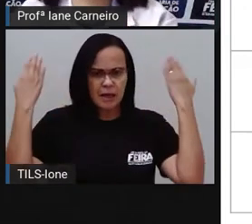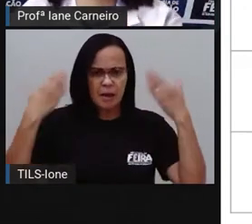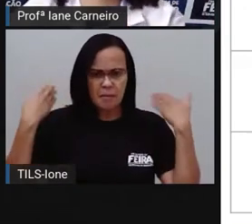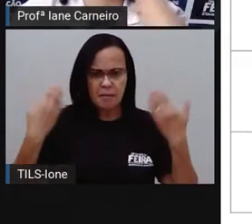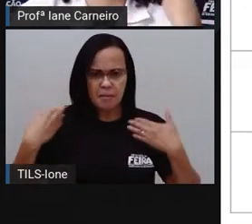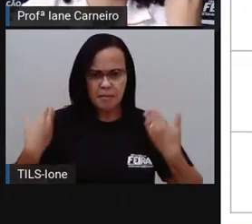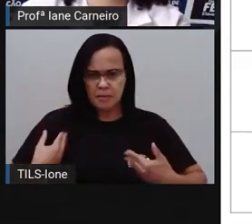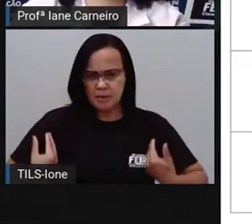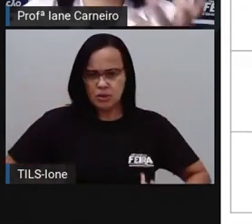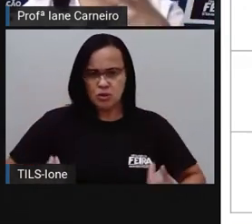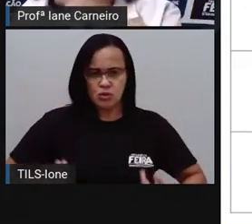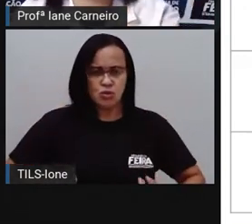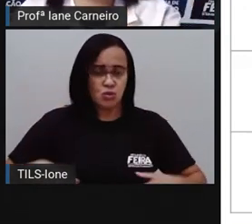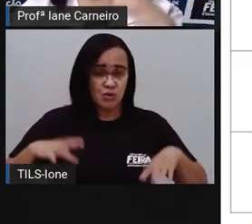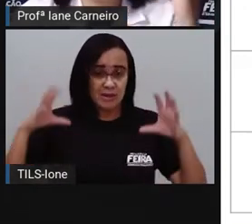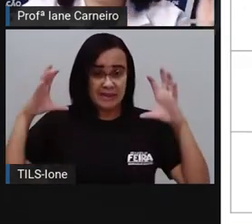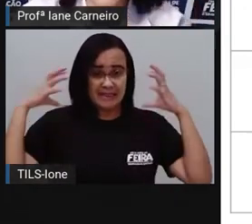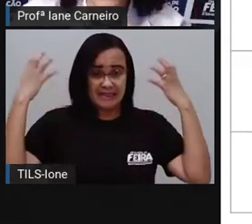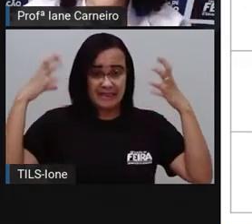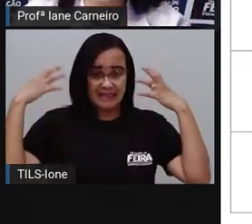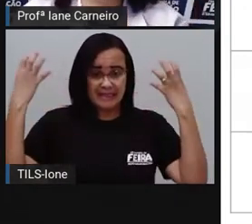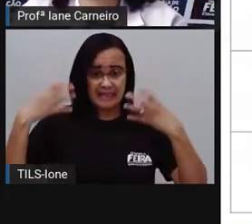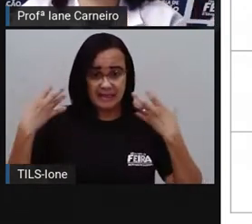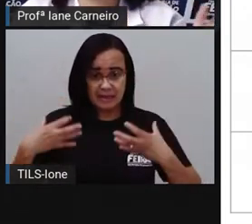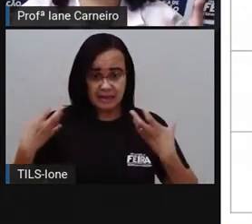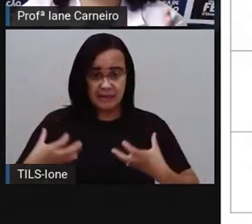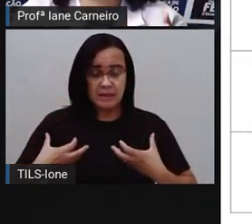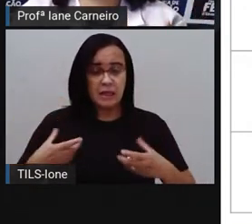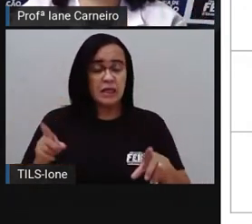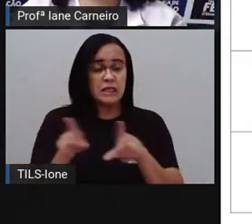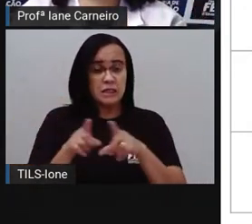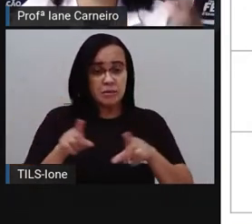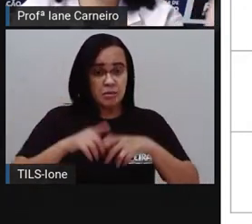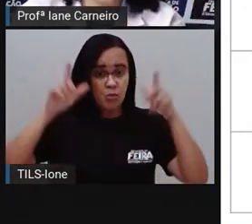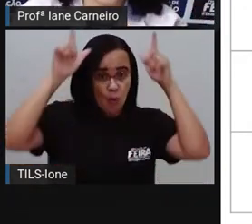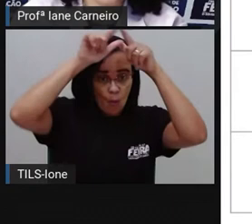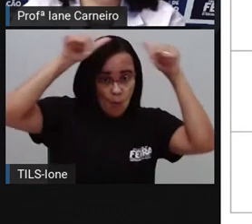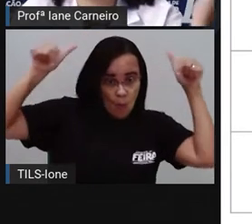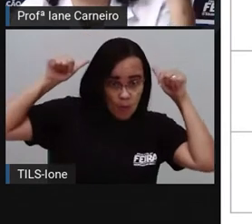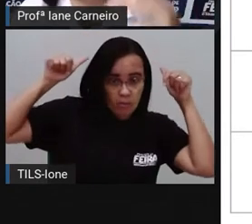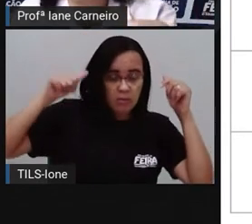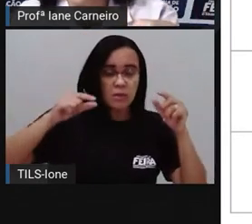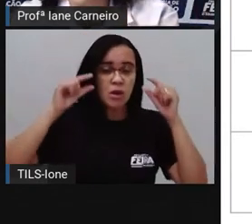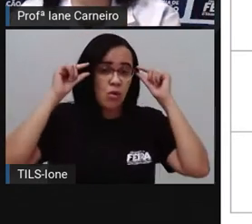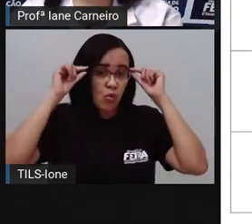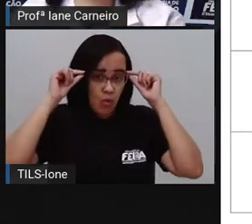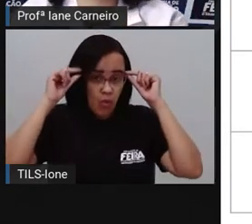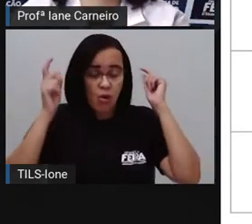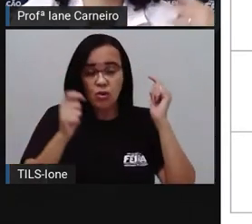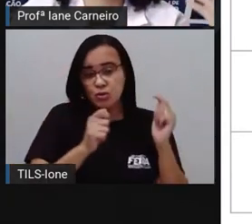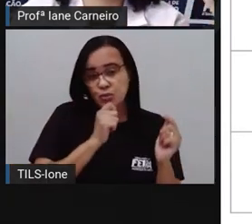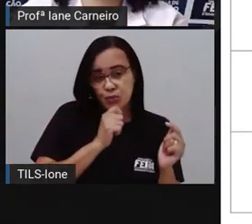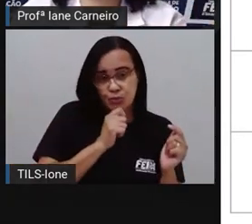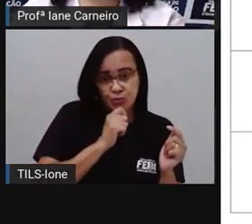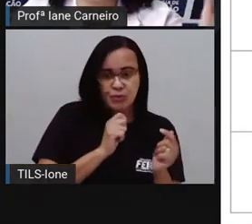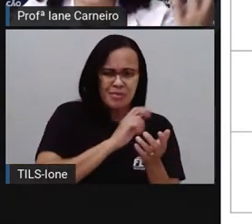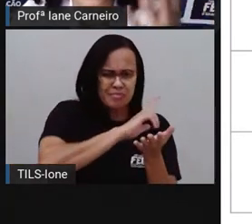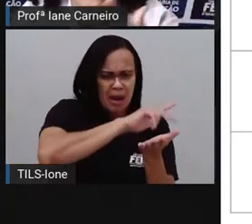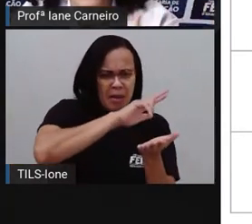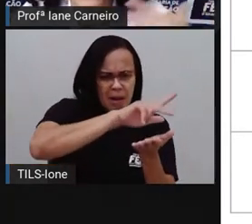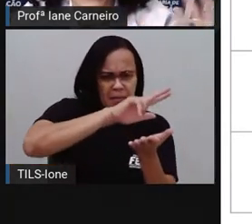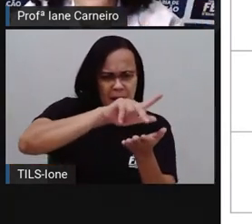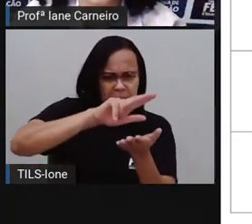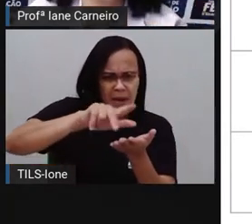curtos, crespos, cacheados, carecas, né? Com óculos, sem óculos, né? Então, a vê aqui uma